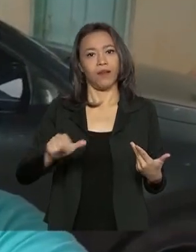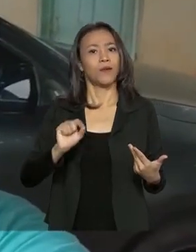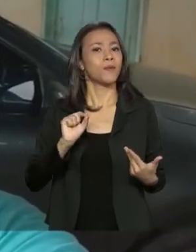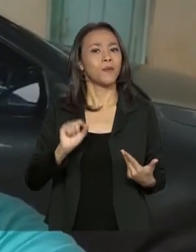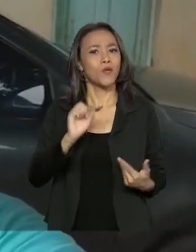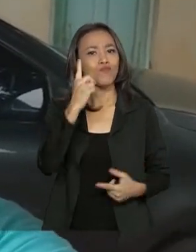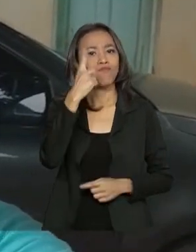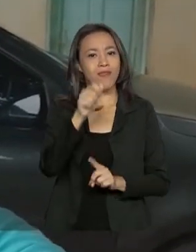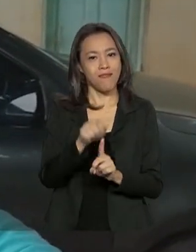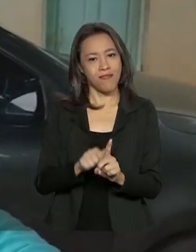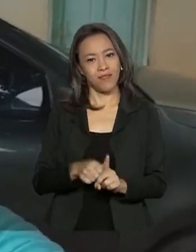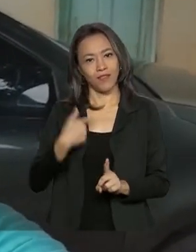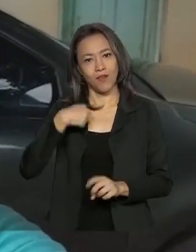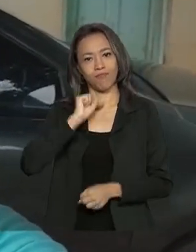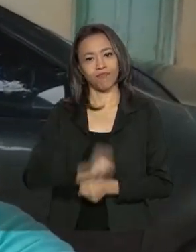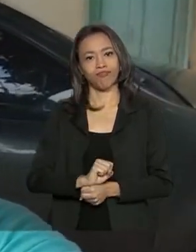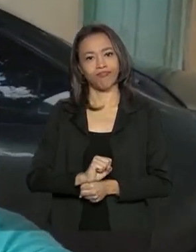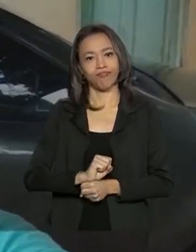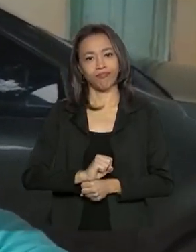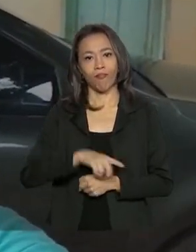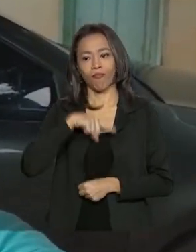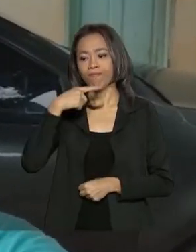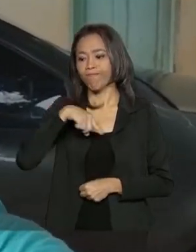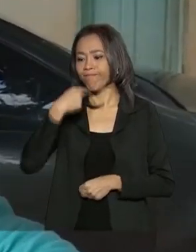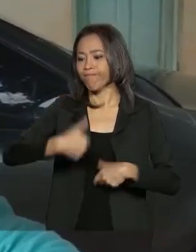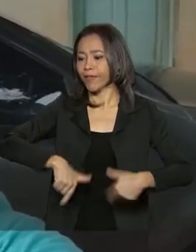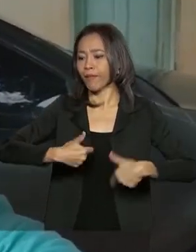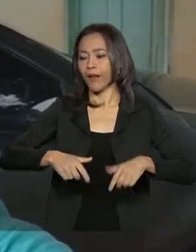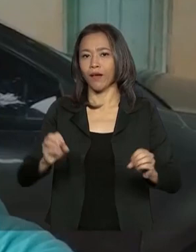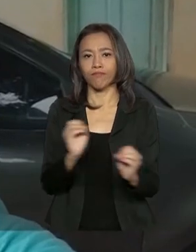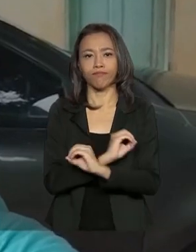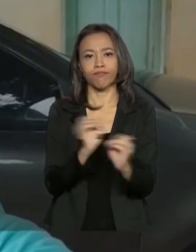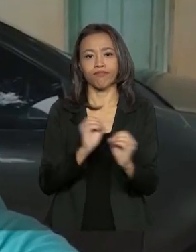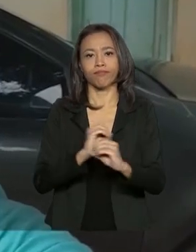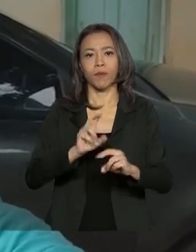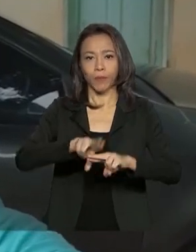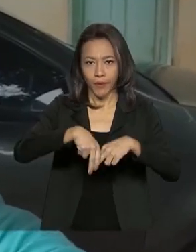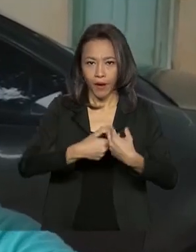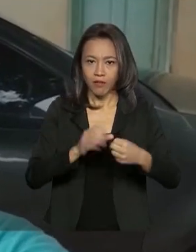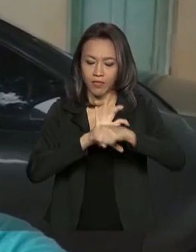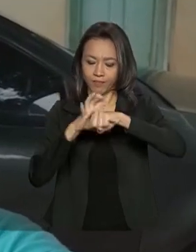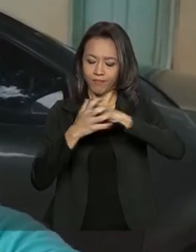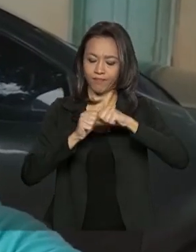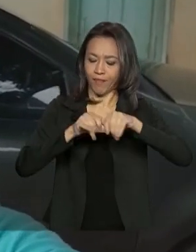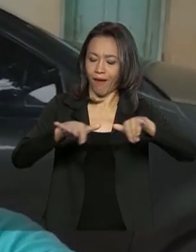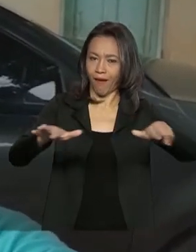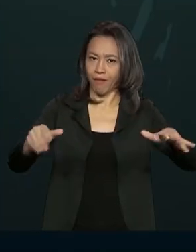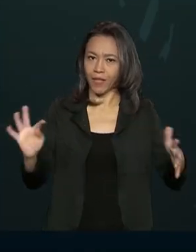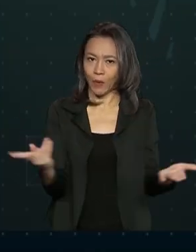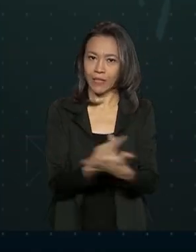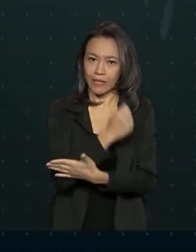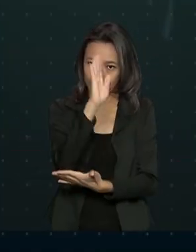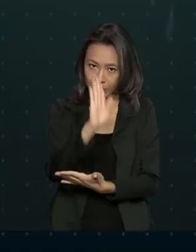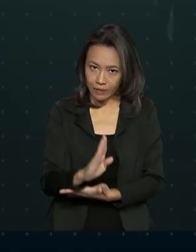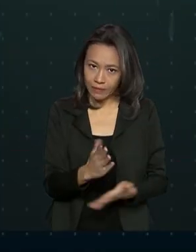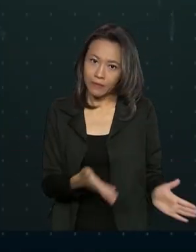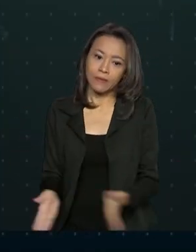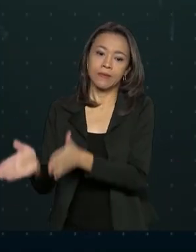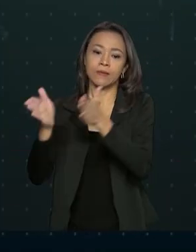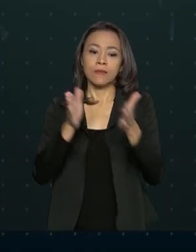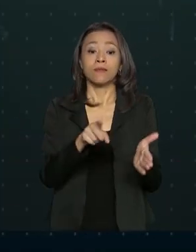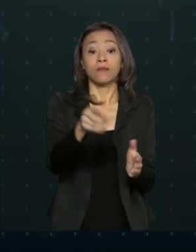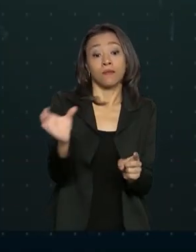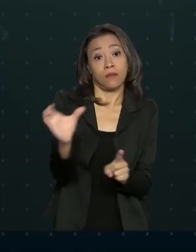um mês que estou parado sem poder trabalhar devido a esta pandemia que assola o nosso país. E o calendário de